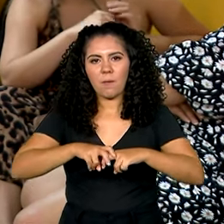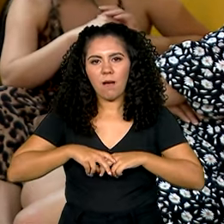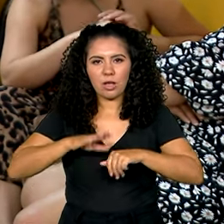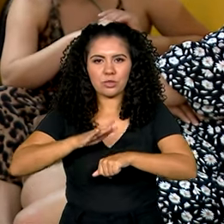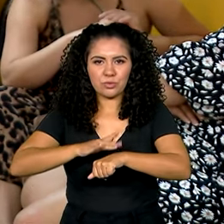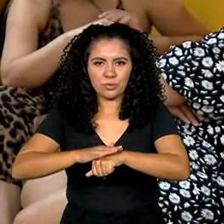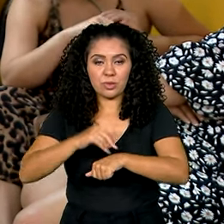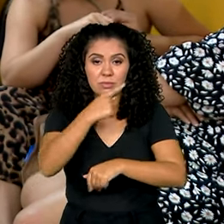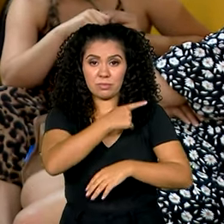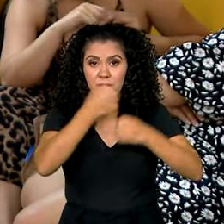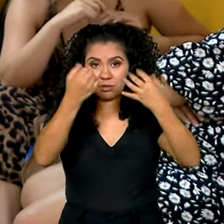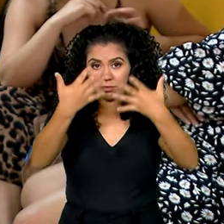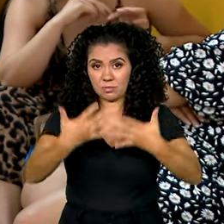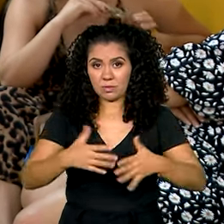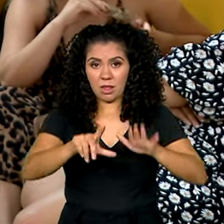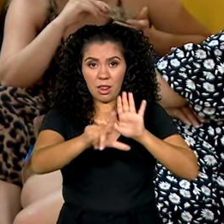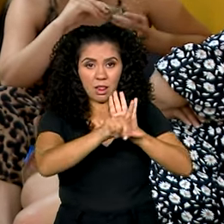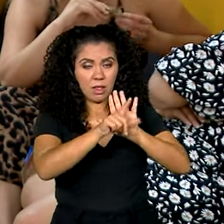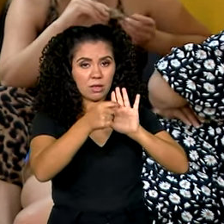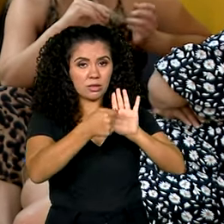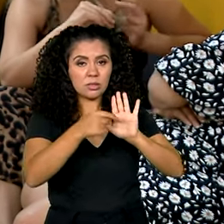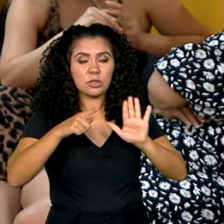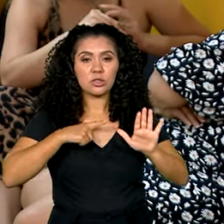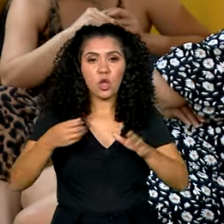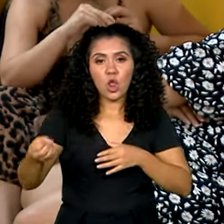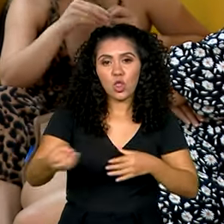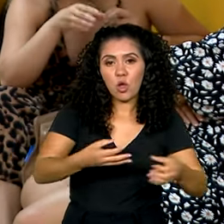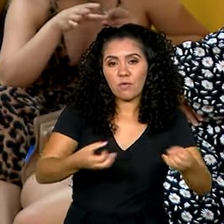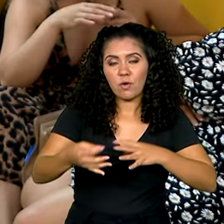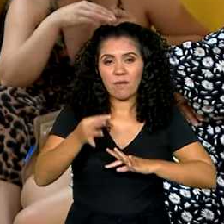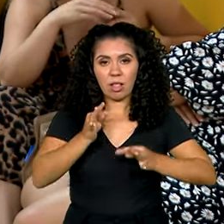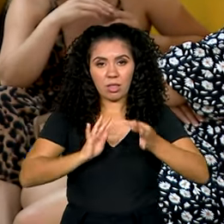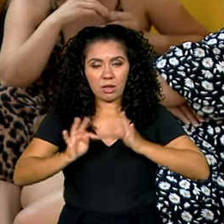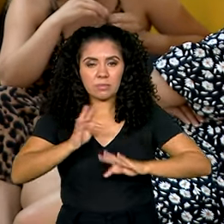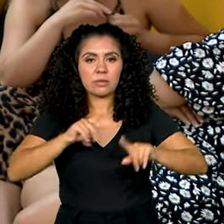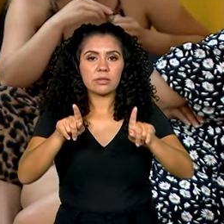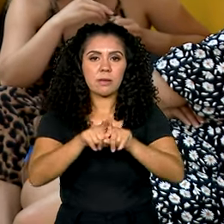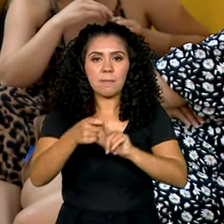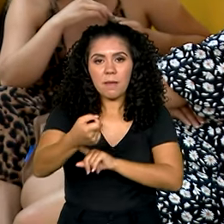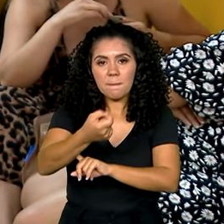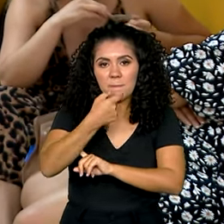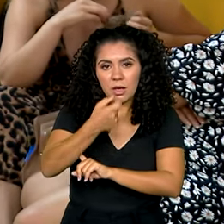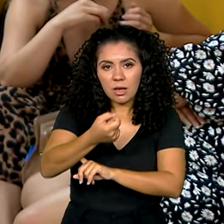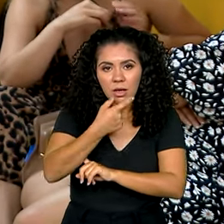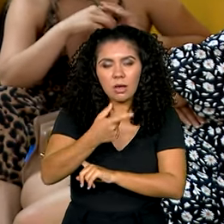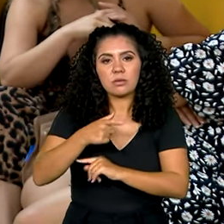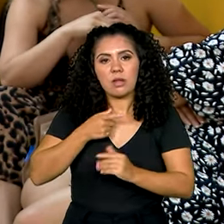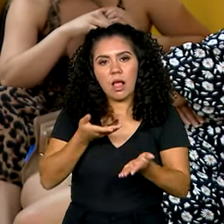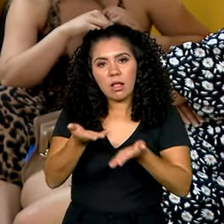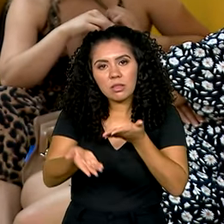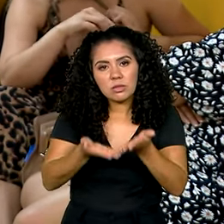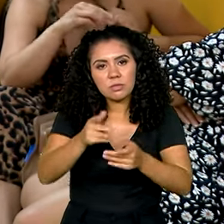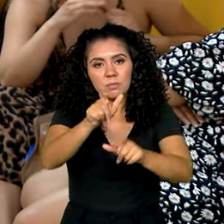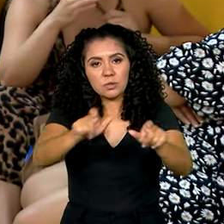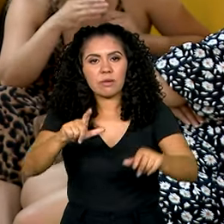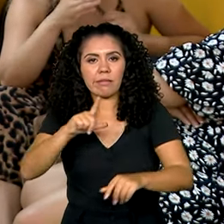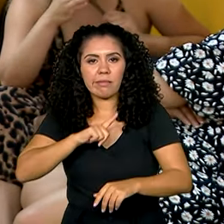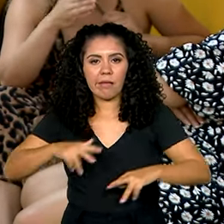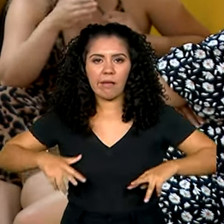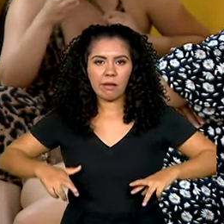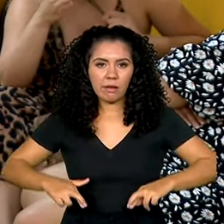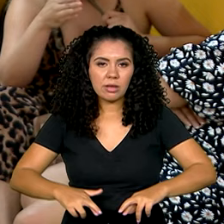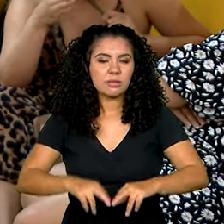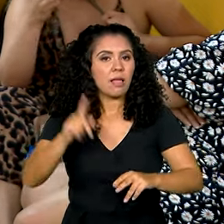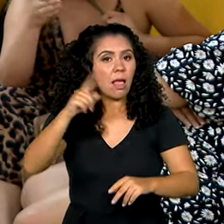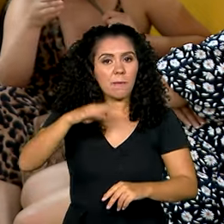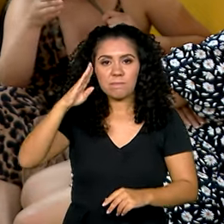determina que novos tratamentos e medicamentos relacionados à assistência à pessoa com câncer terão